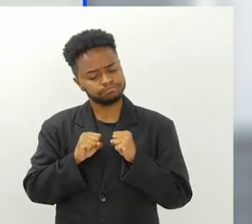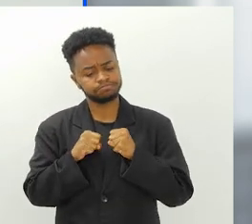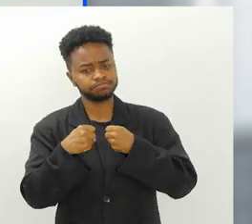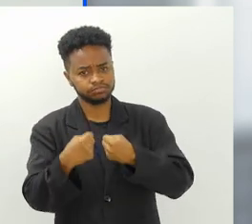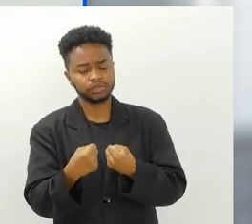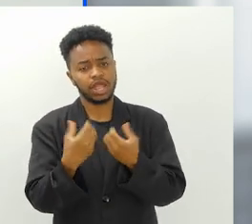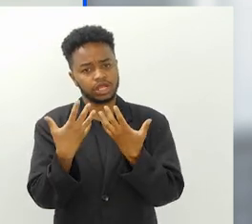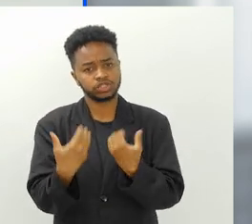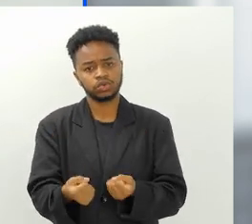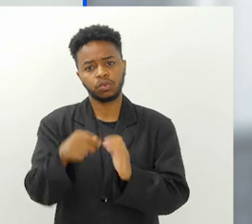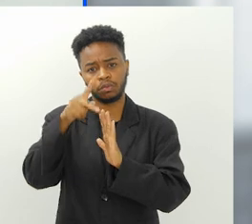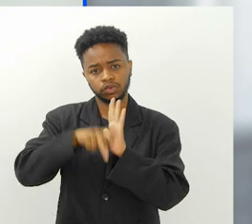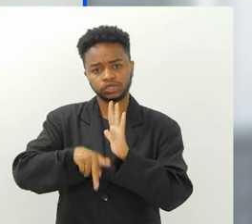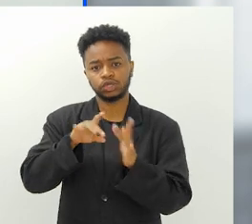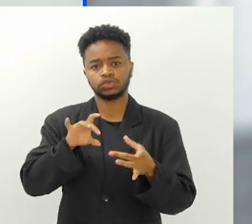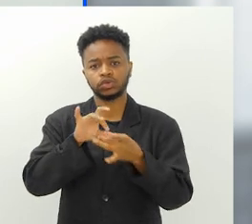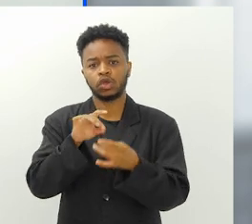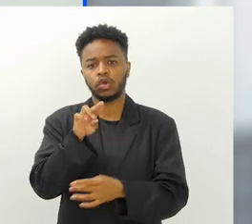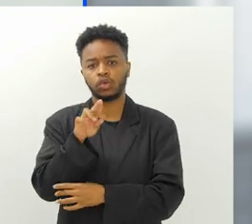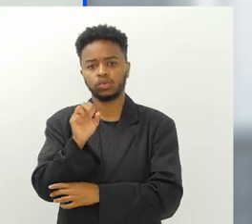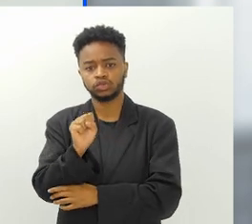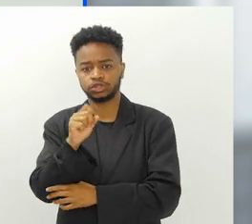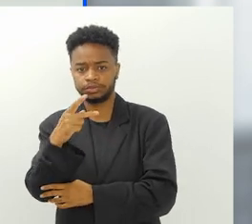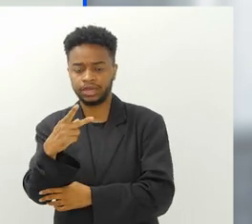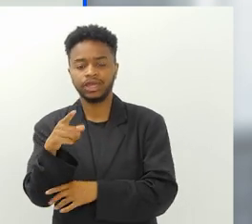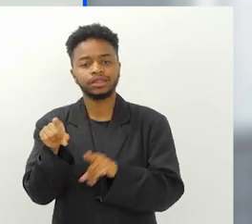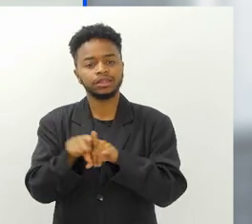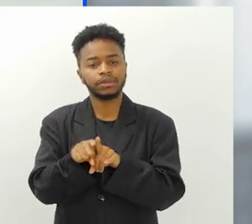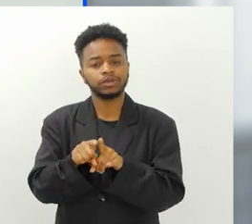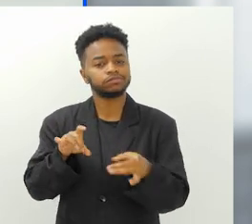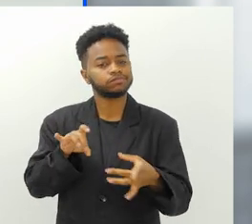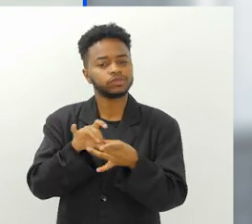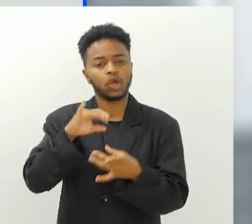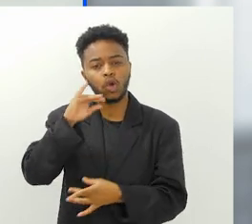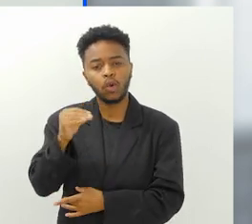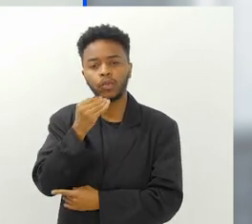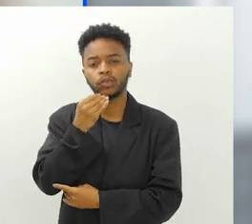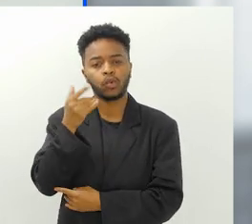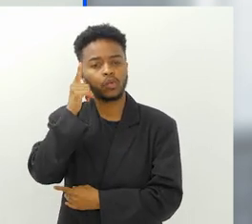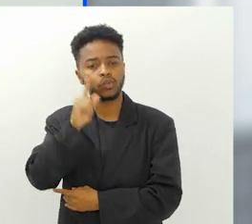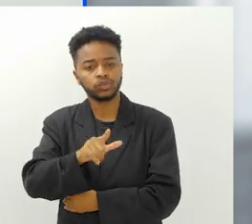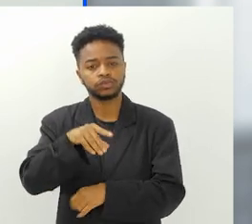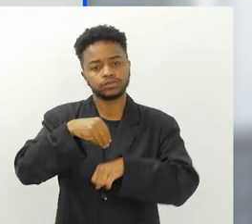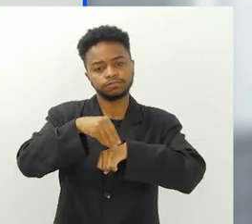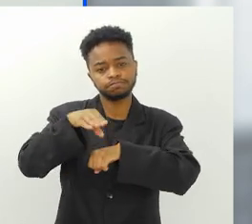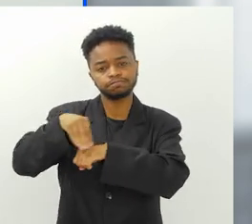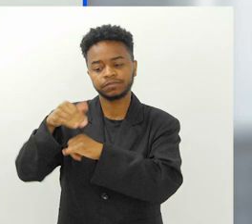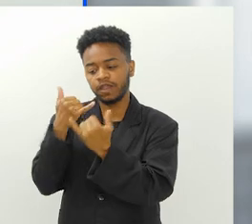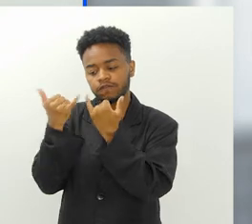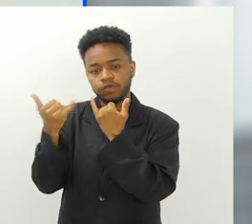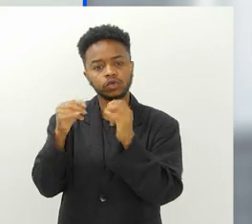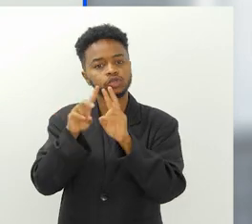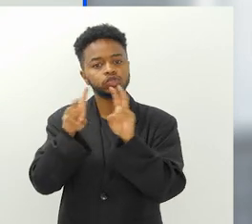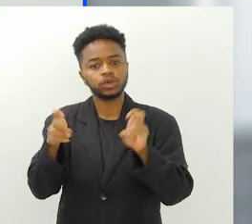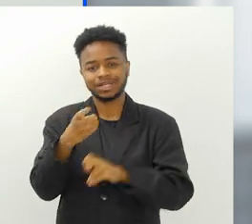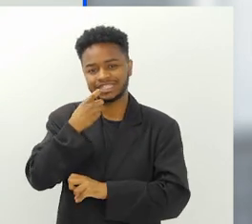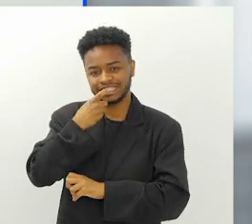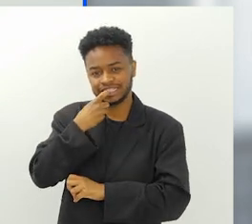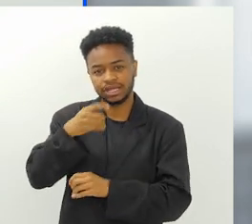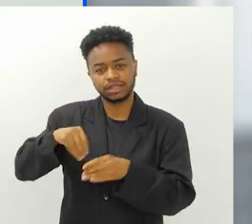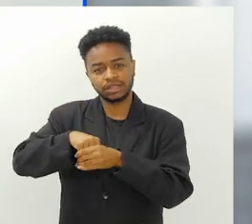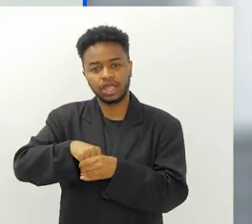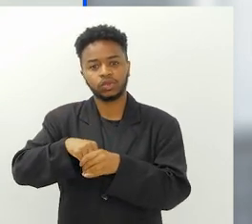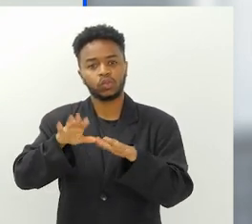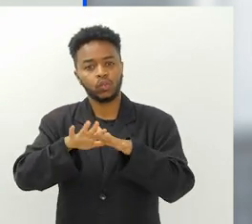esse projeto com o Instituto de Oceanografia da USP, até como uma oportunidade de podermos passar a informação sobre a situação do plástico